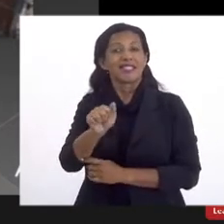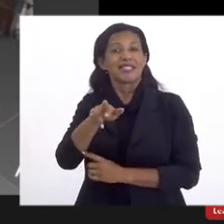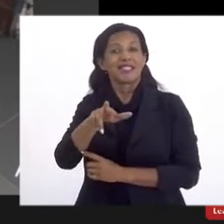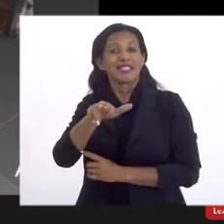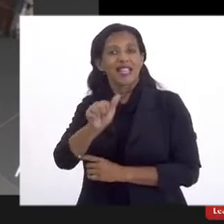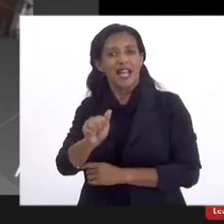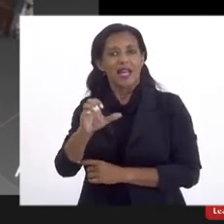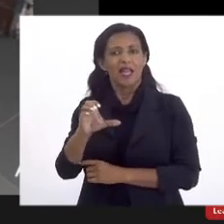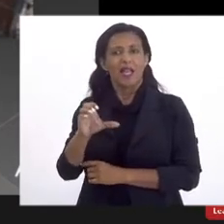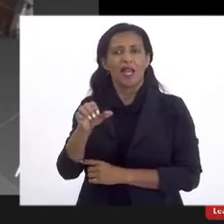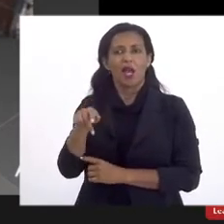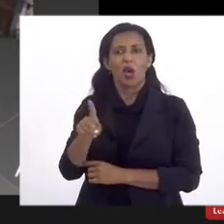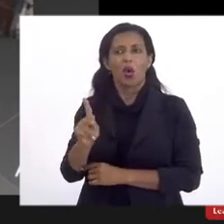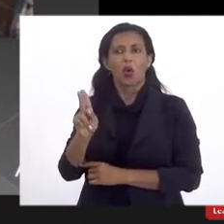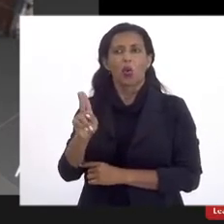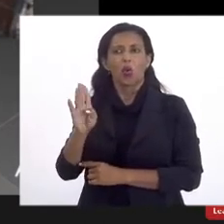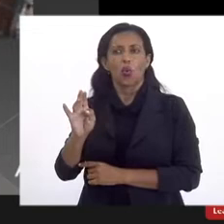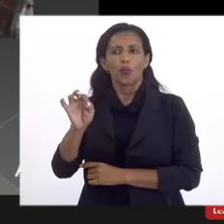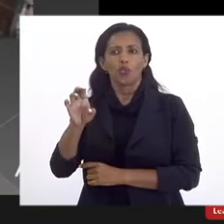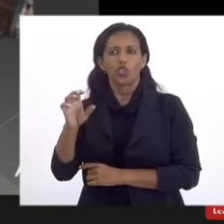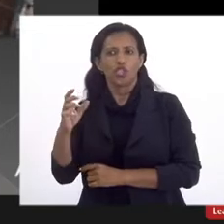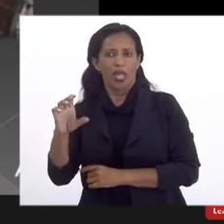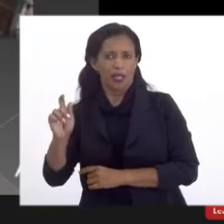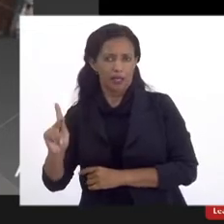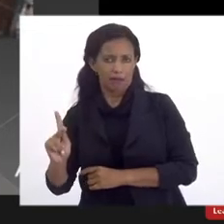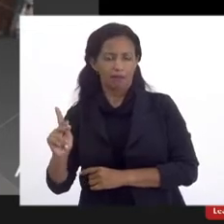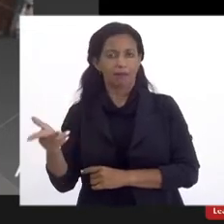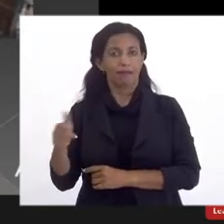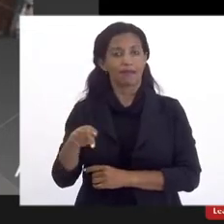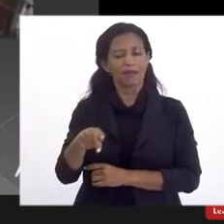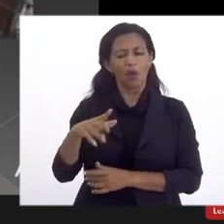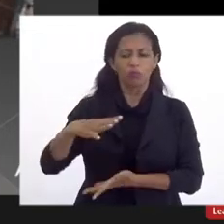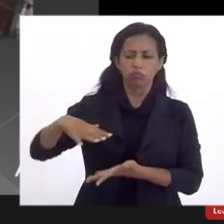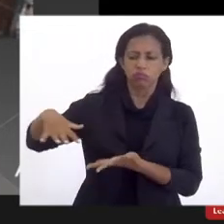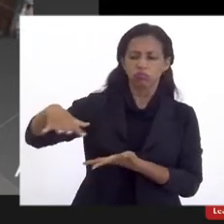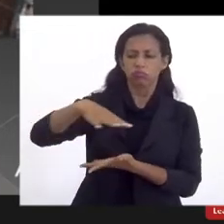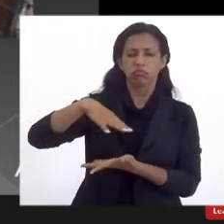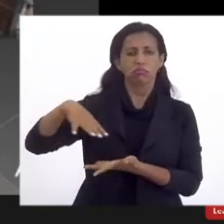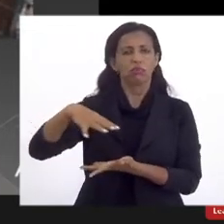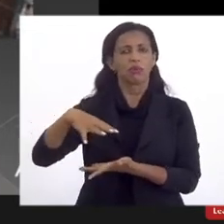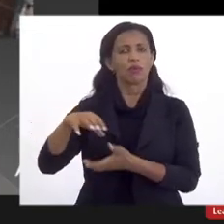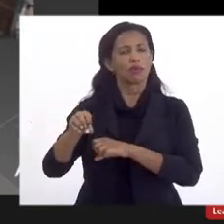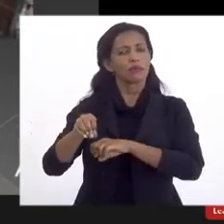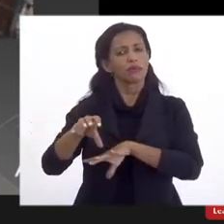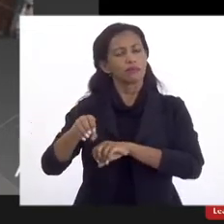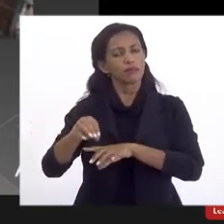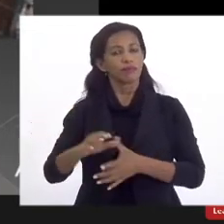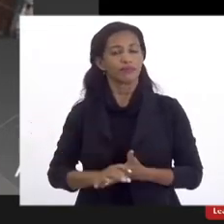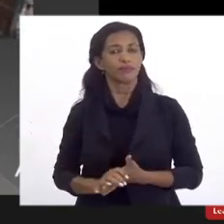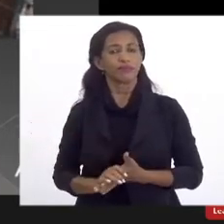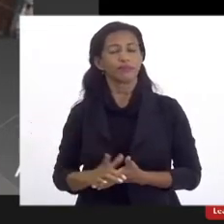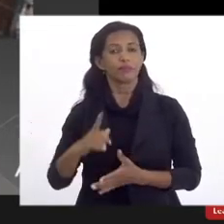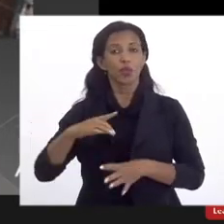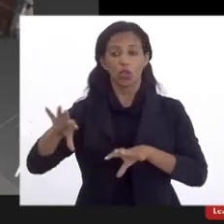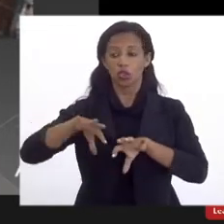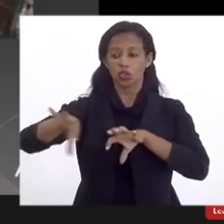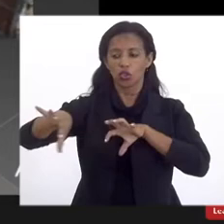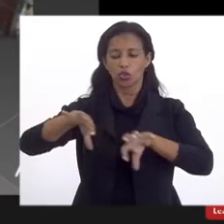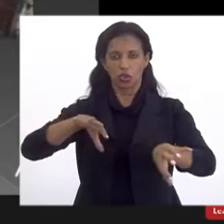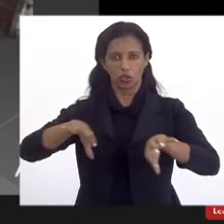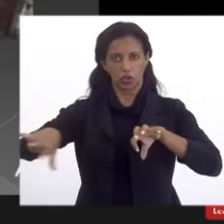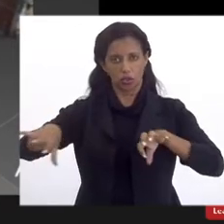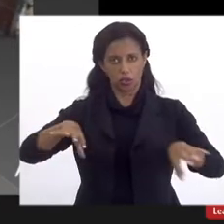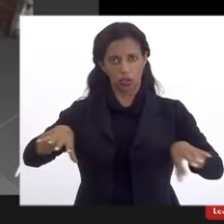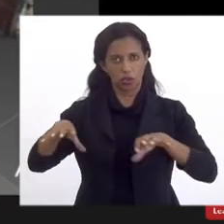Referência aqui no Rio de Janeiro. Então, nesse complexo educacional, assim, chamamos, porque dividimos esse